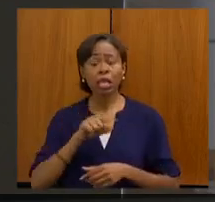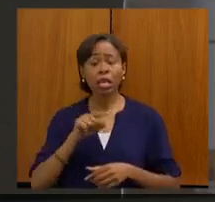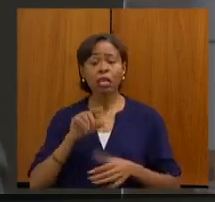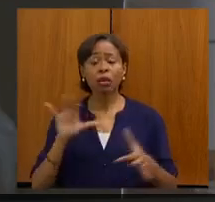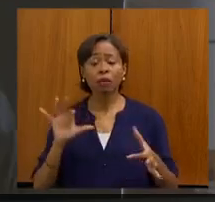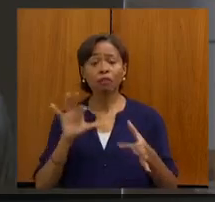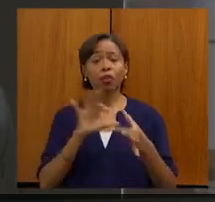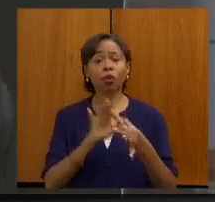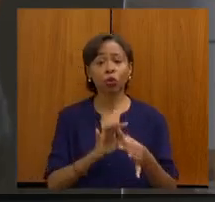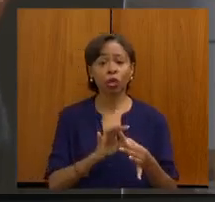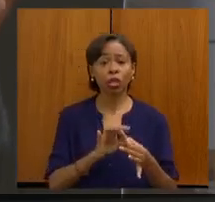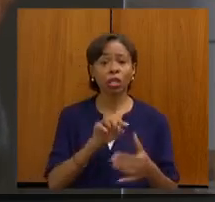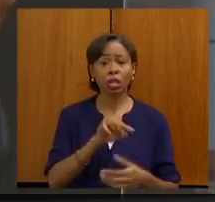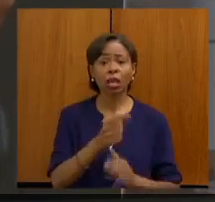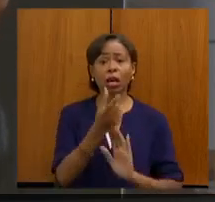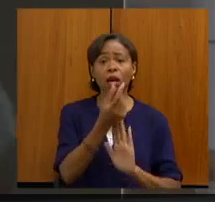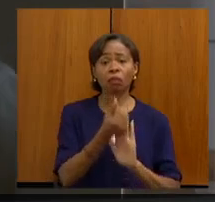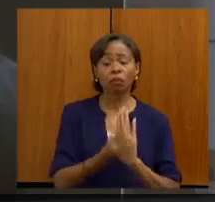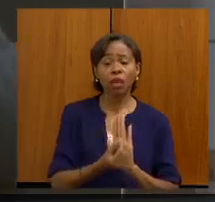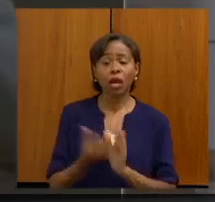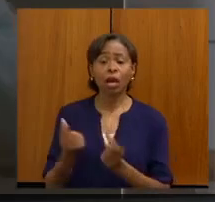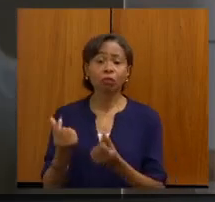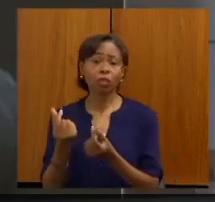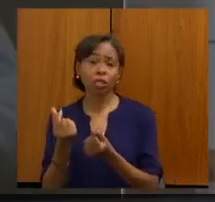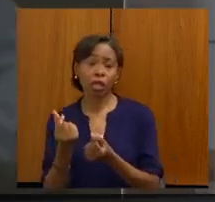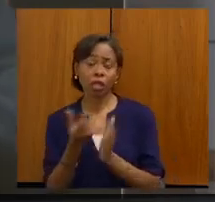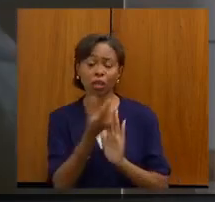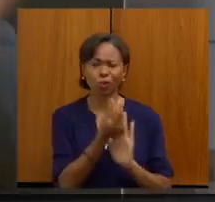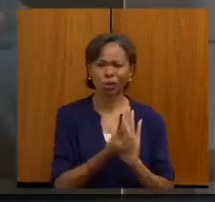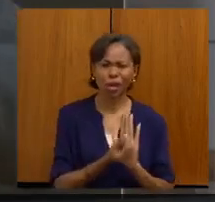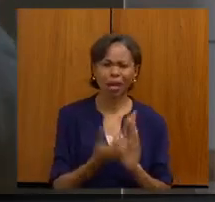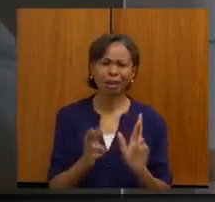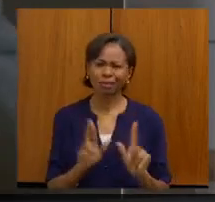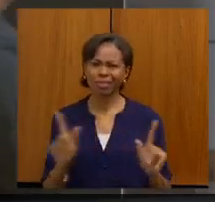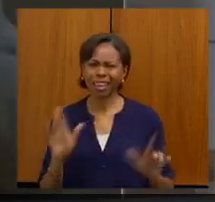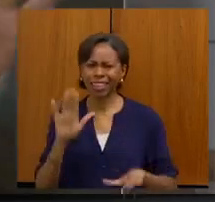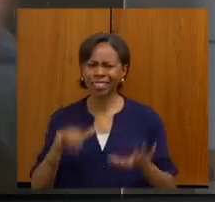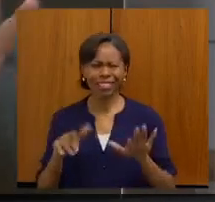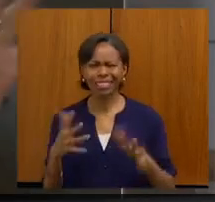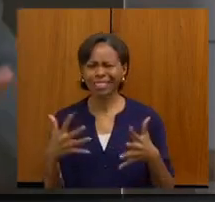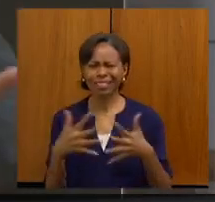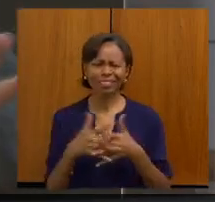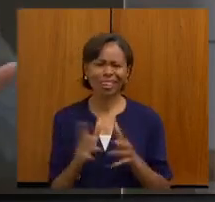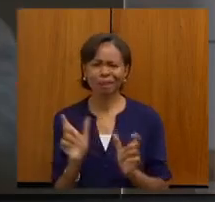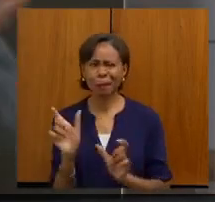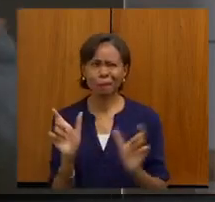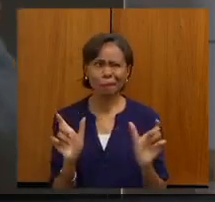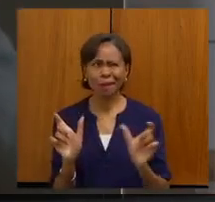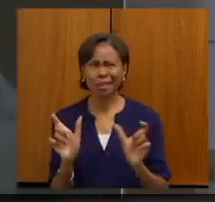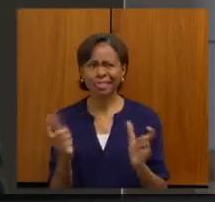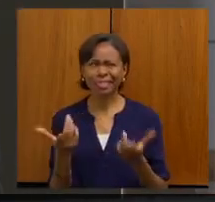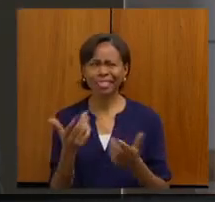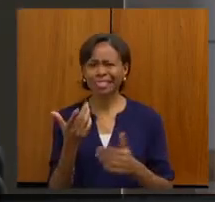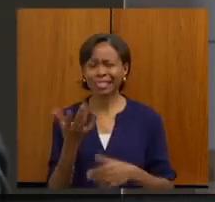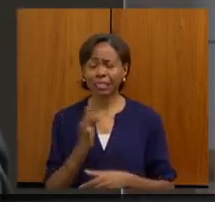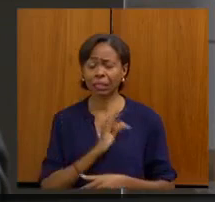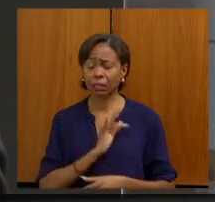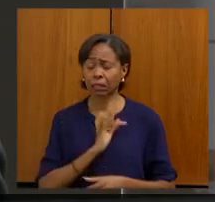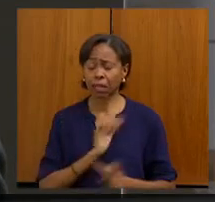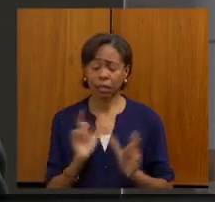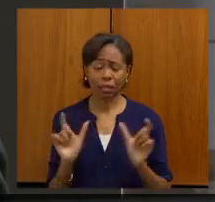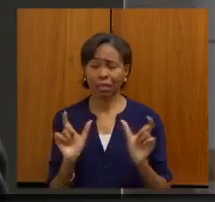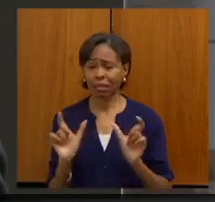financeira com o orçamentário, que às vezes nós não compreendemos a nomenclatura muito técnica, muito burocrática,